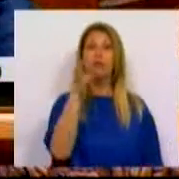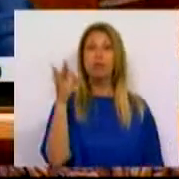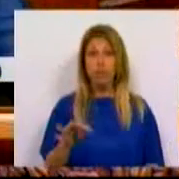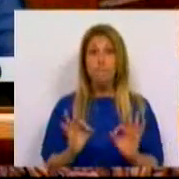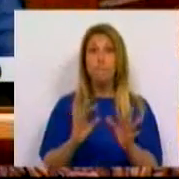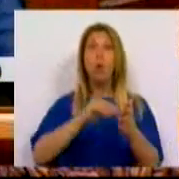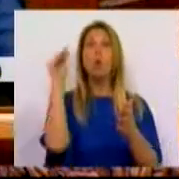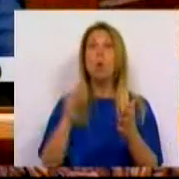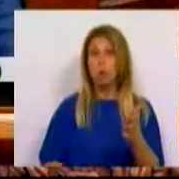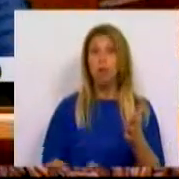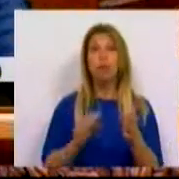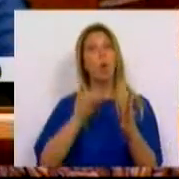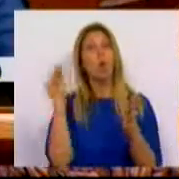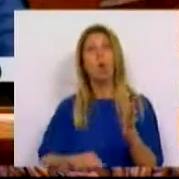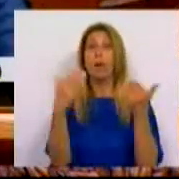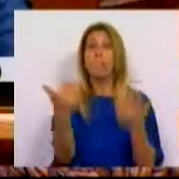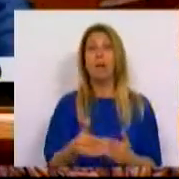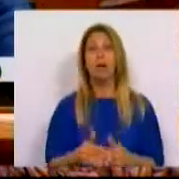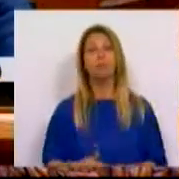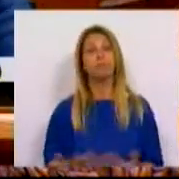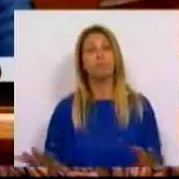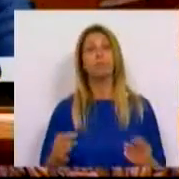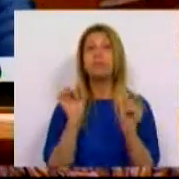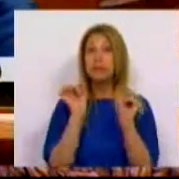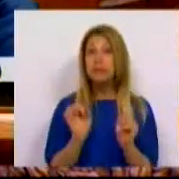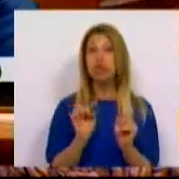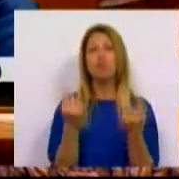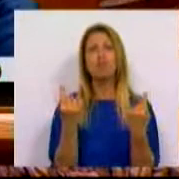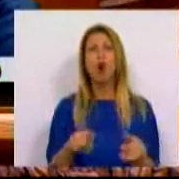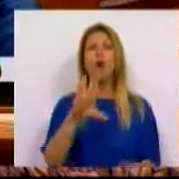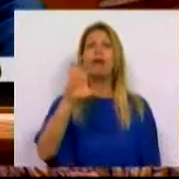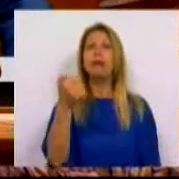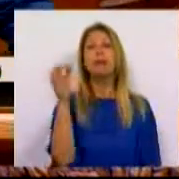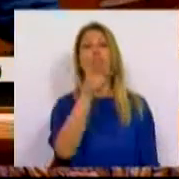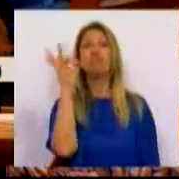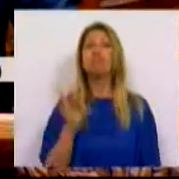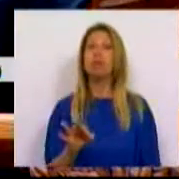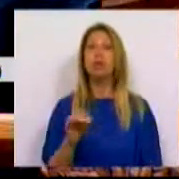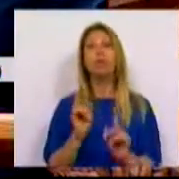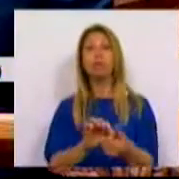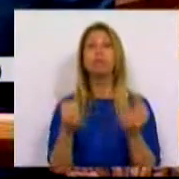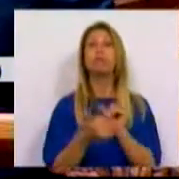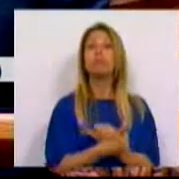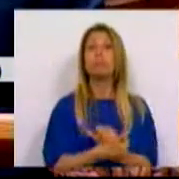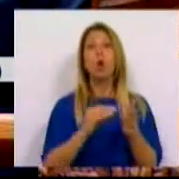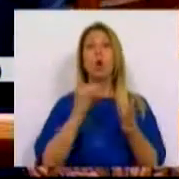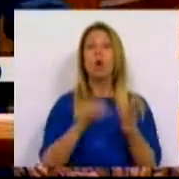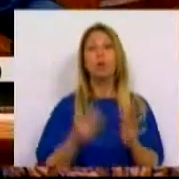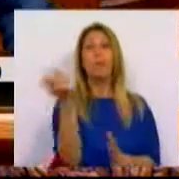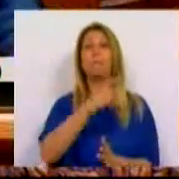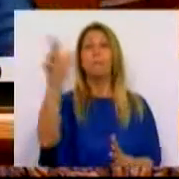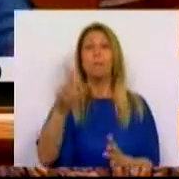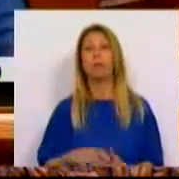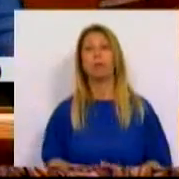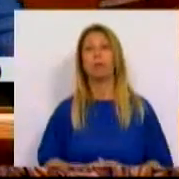contratação é contratação a prazo. E destes, apenas 15% acabam por ser convertidos em contratos permanentes.